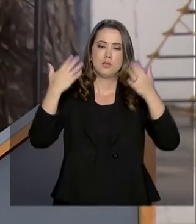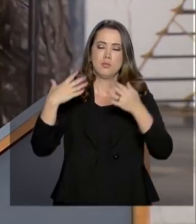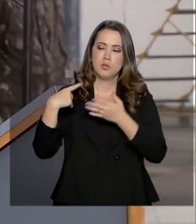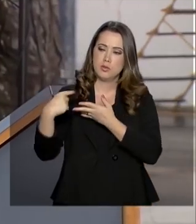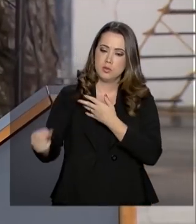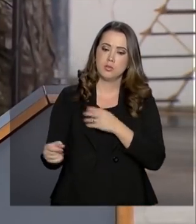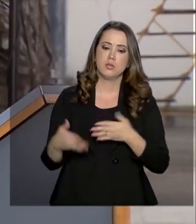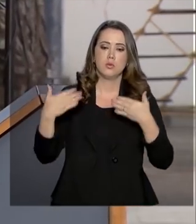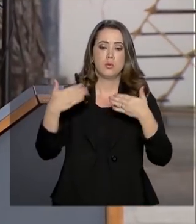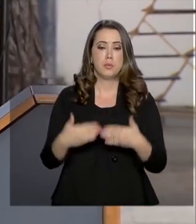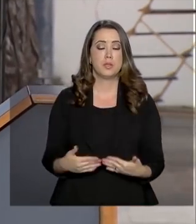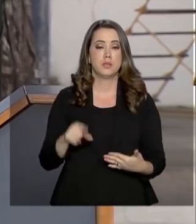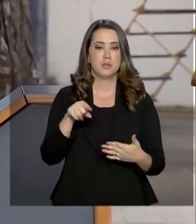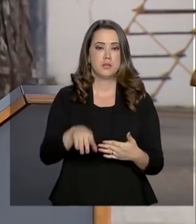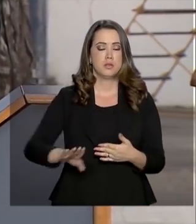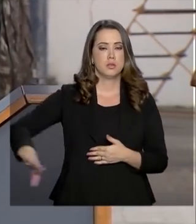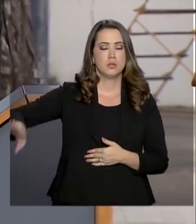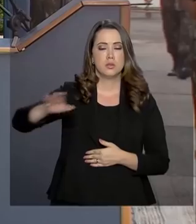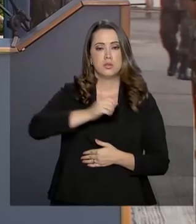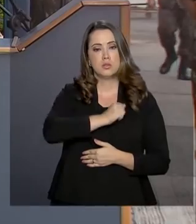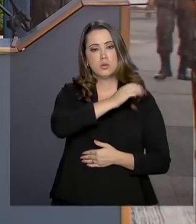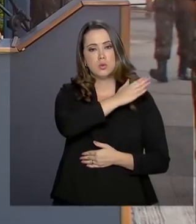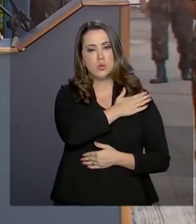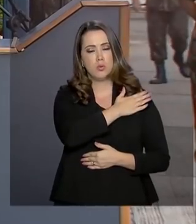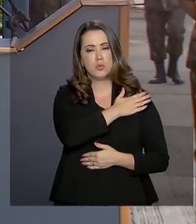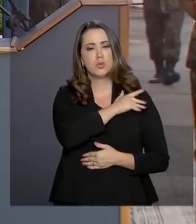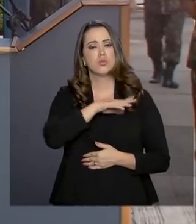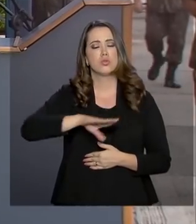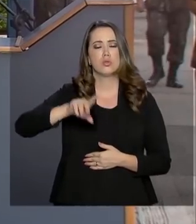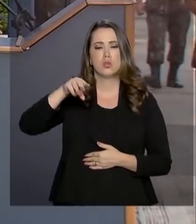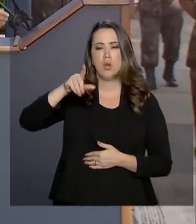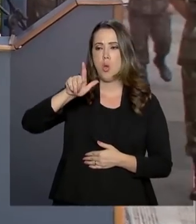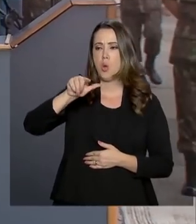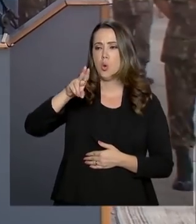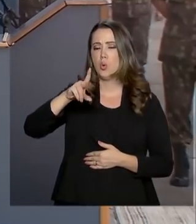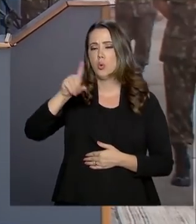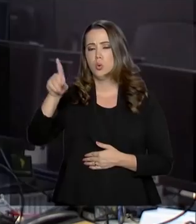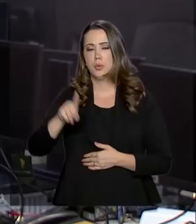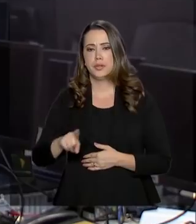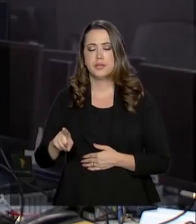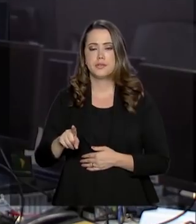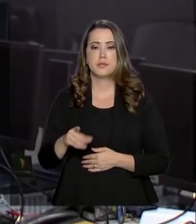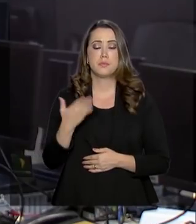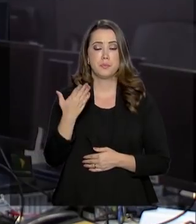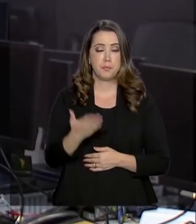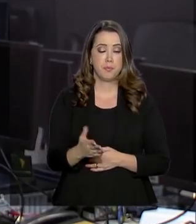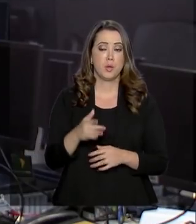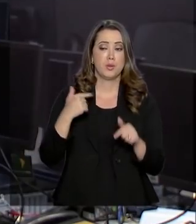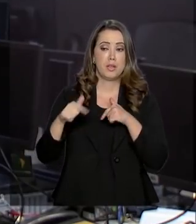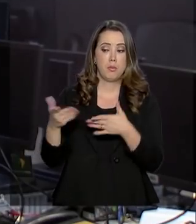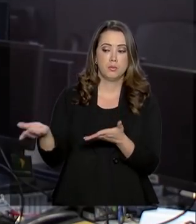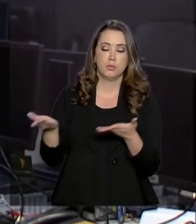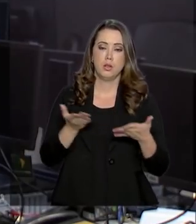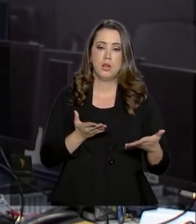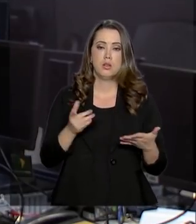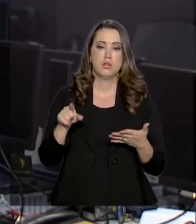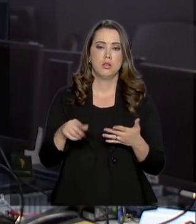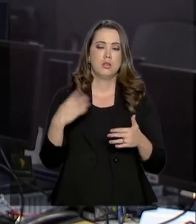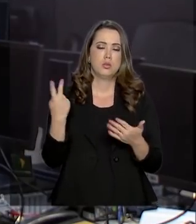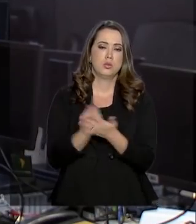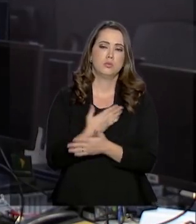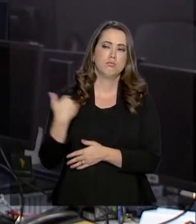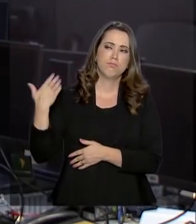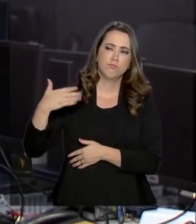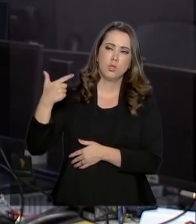com a presença do Comandante Militar do Sudeste, General de Exército Luiz Eduardo Ramos. A Operação Acolhida acontece desde